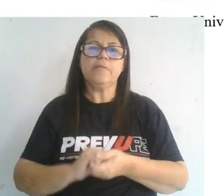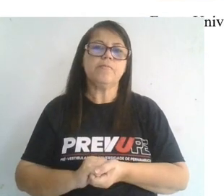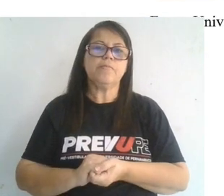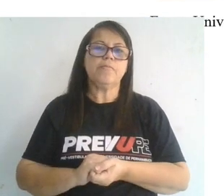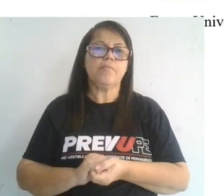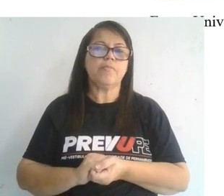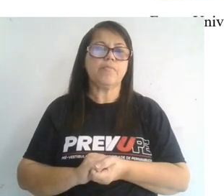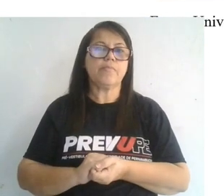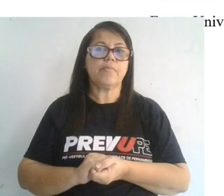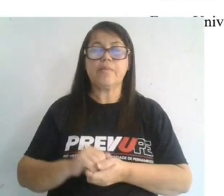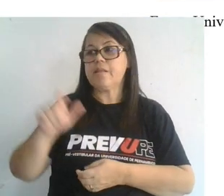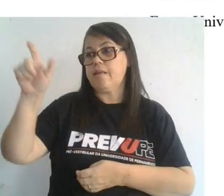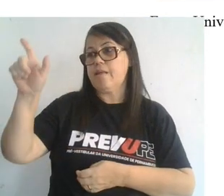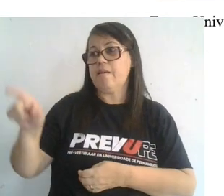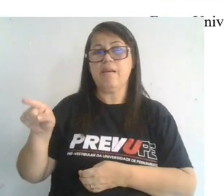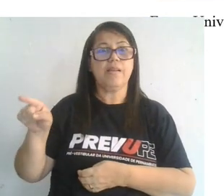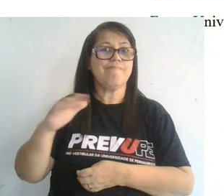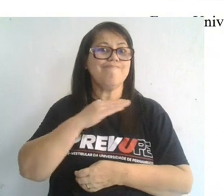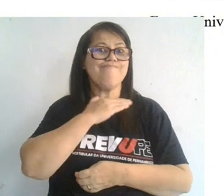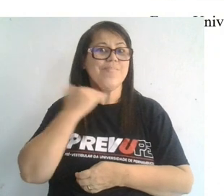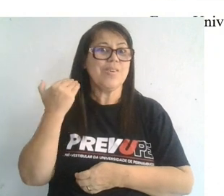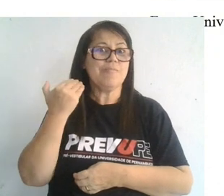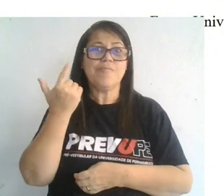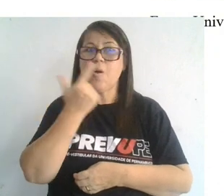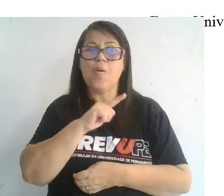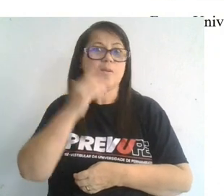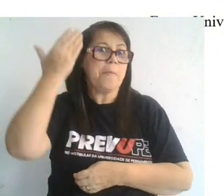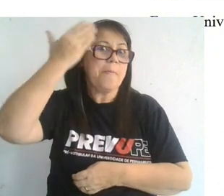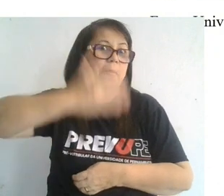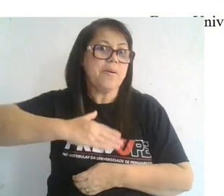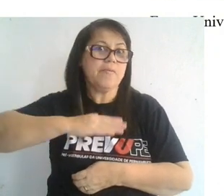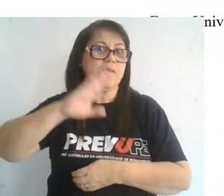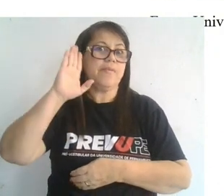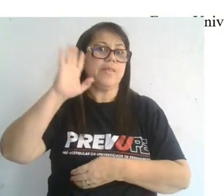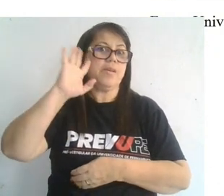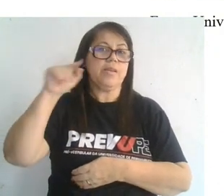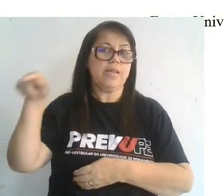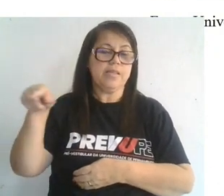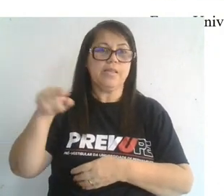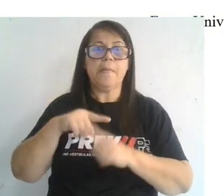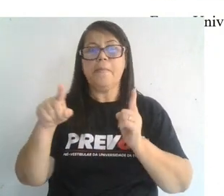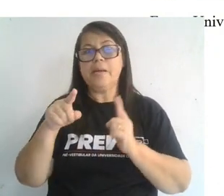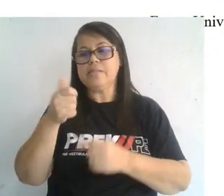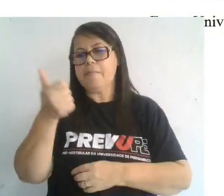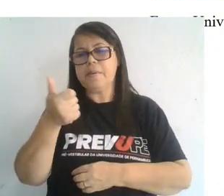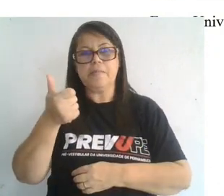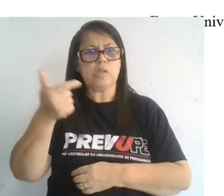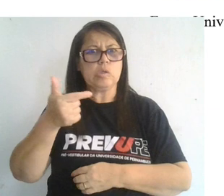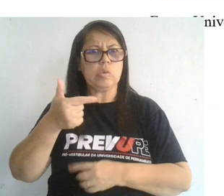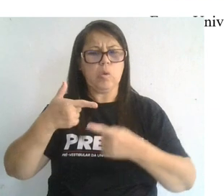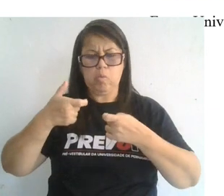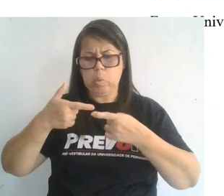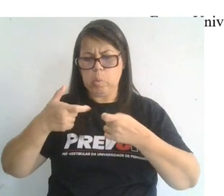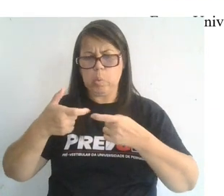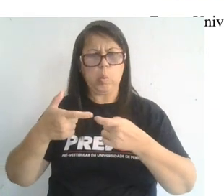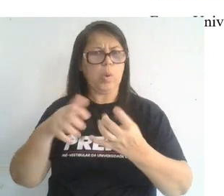O Wegener morre e não consegue provar sua teoria. E aí com a Primeira e Segunda Guerra Mundial, os cientistas começaram a